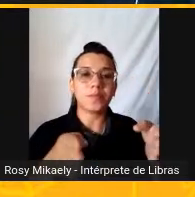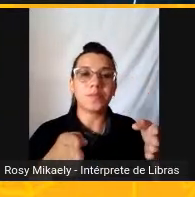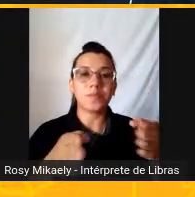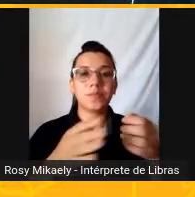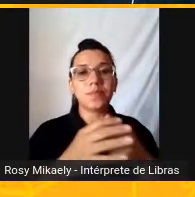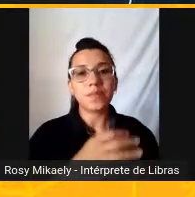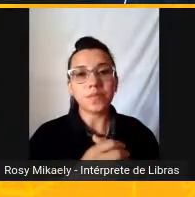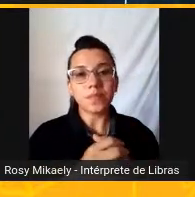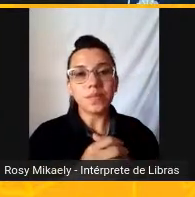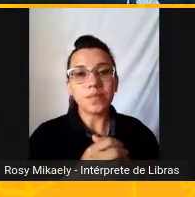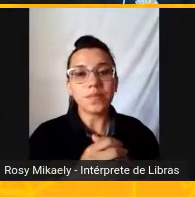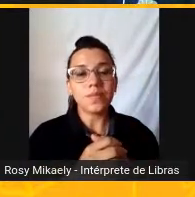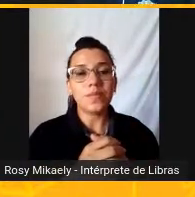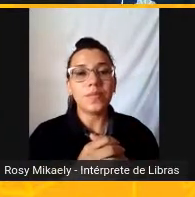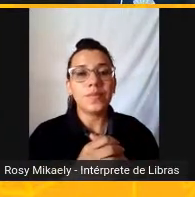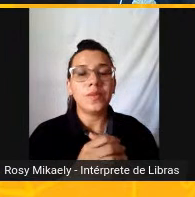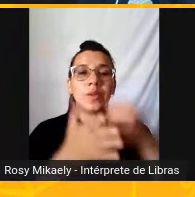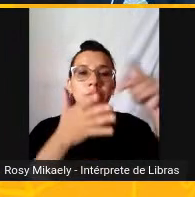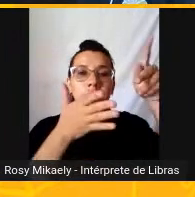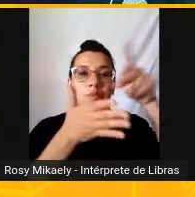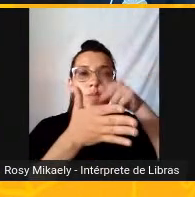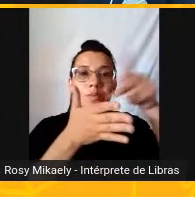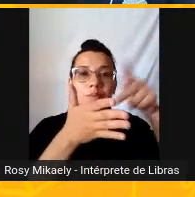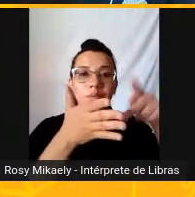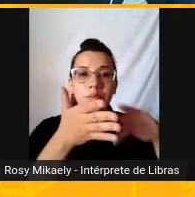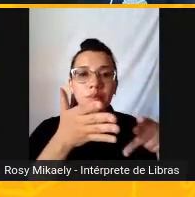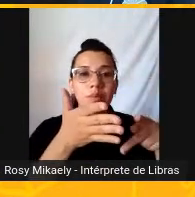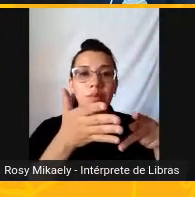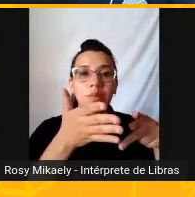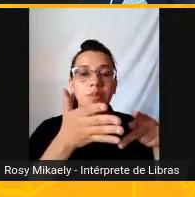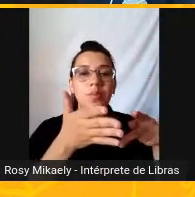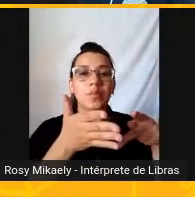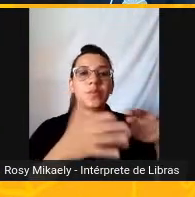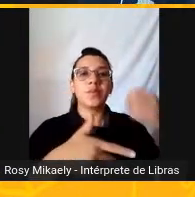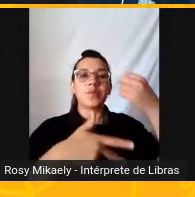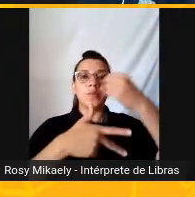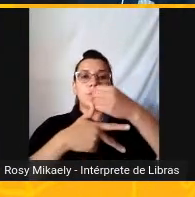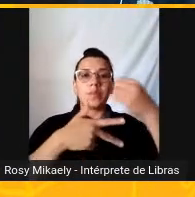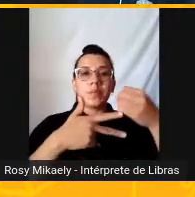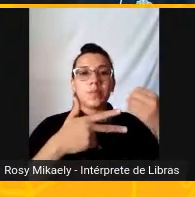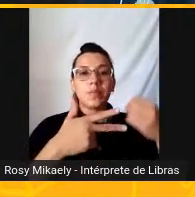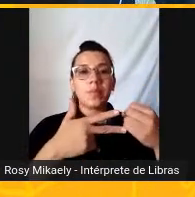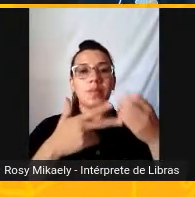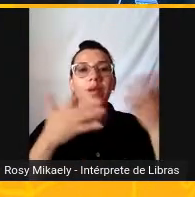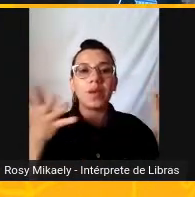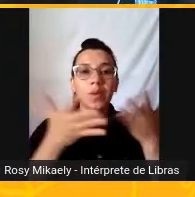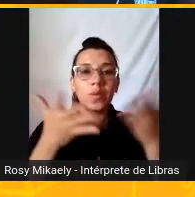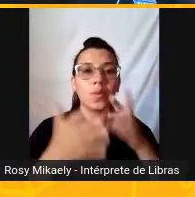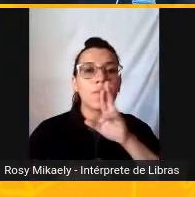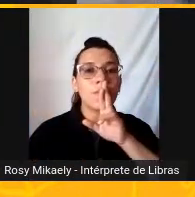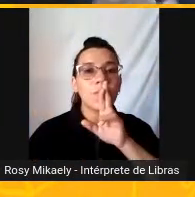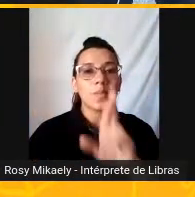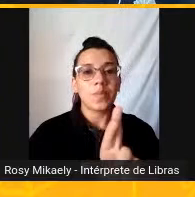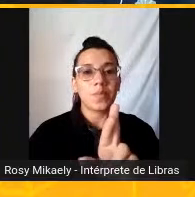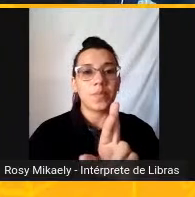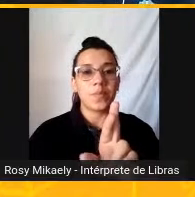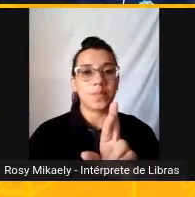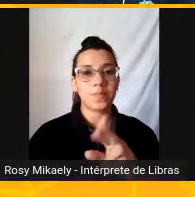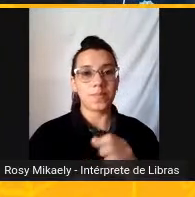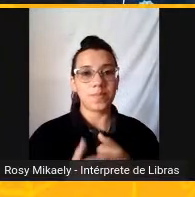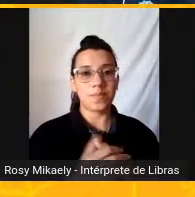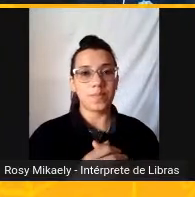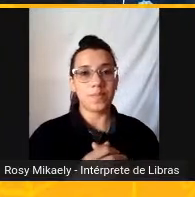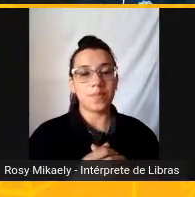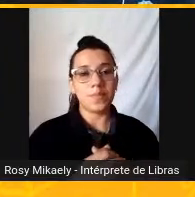do poema Tá a fonte aí do Enem E agora nós vamos responder A primeira